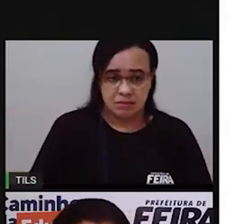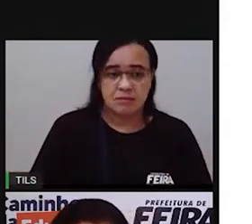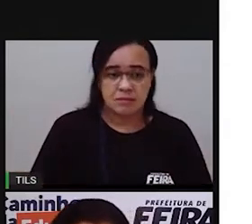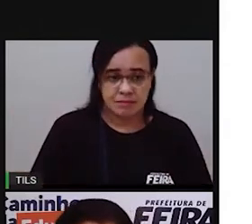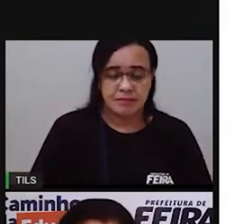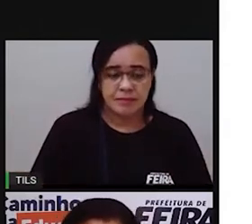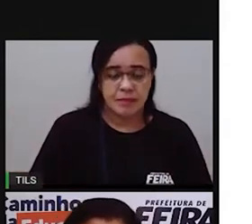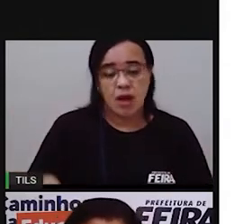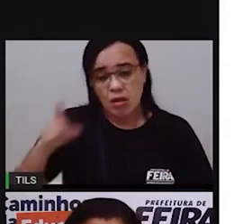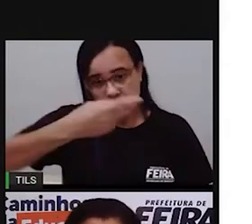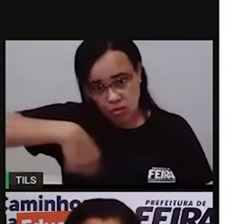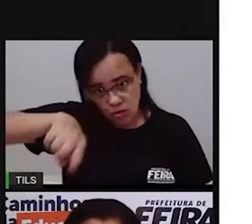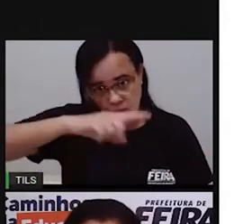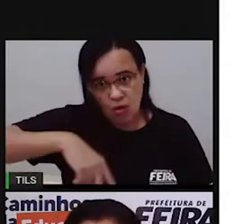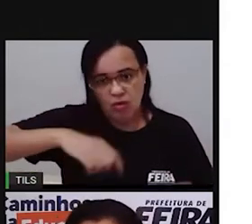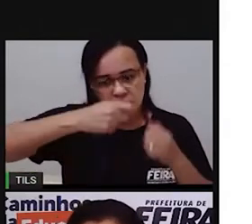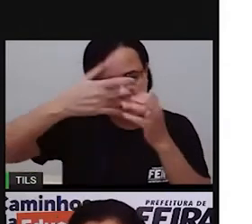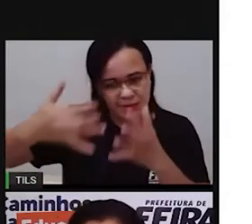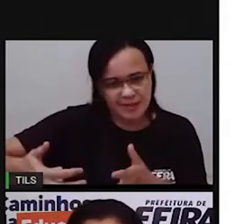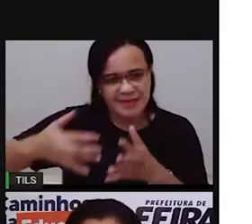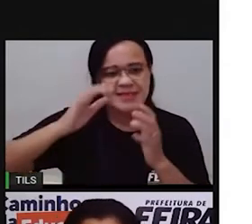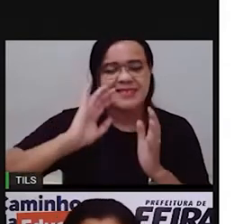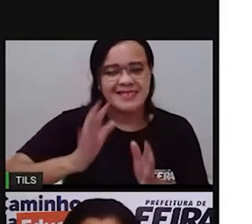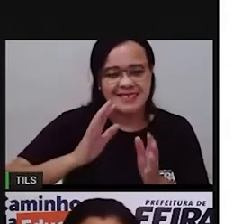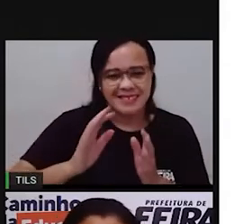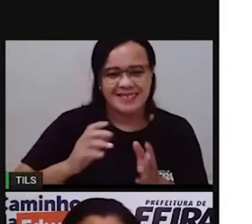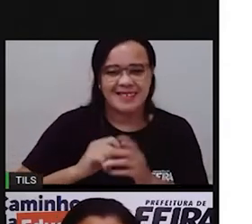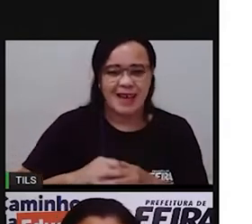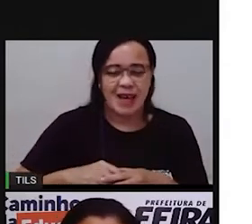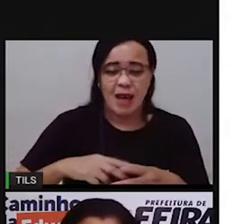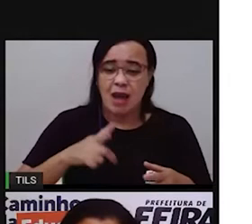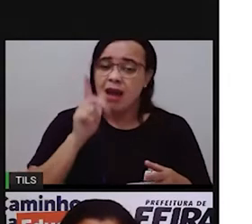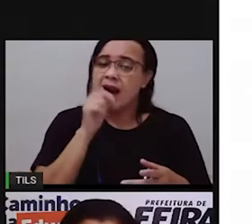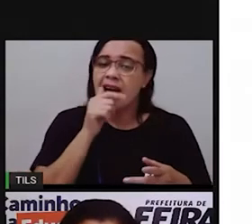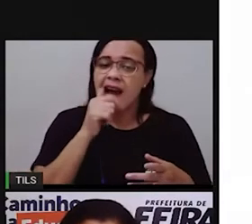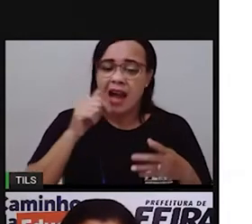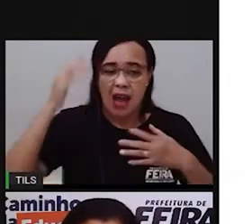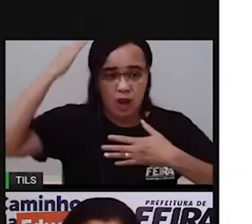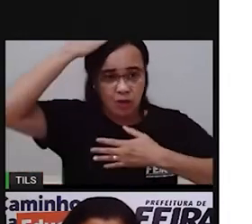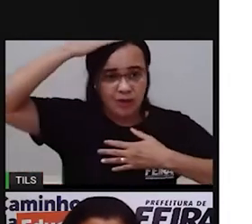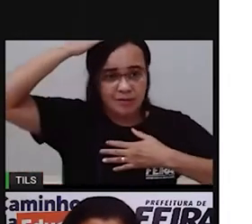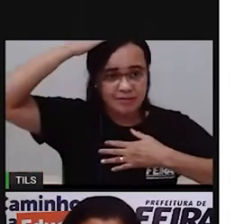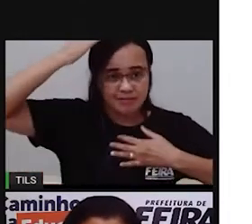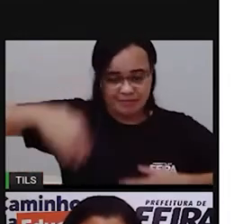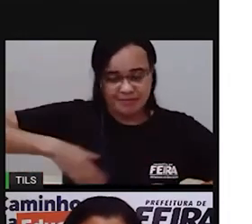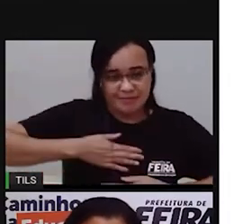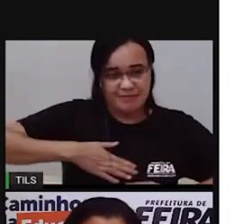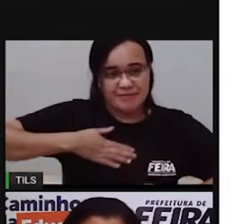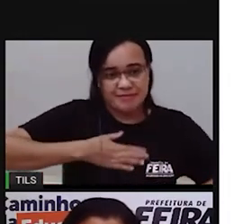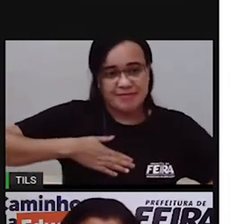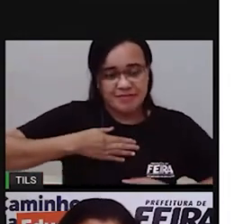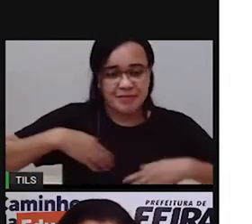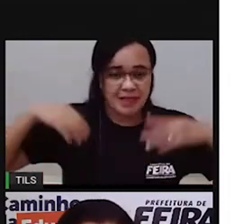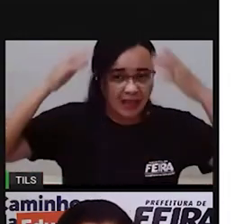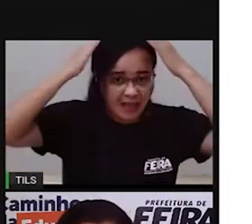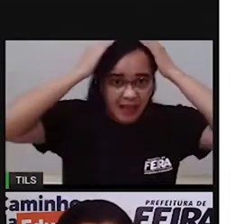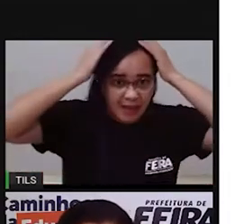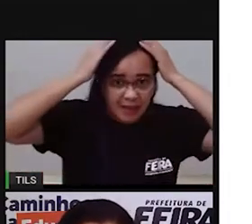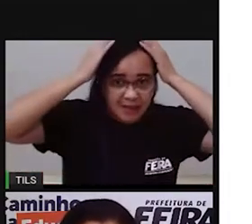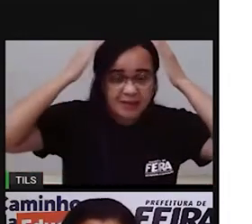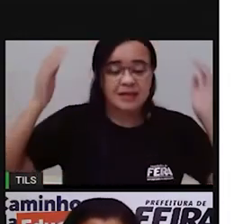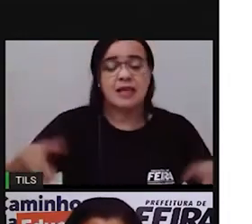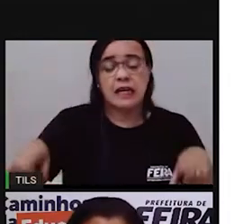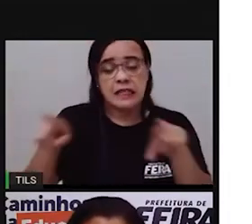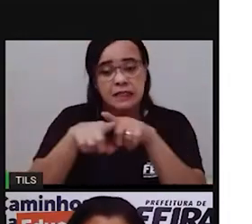utiliza a água para lavar os cabelos para tomar banho para lavar as